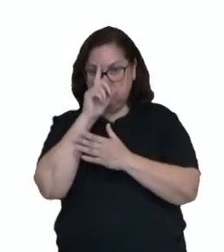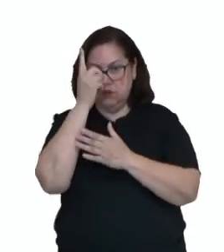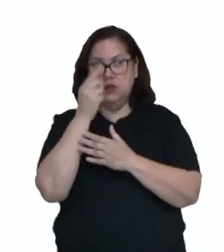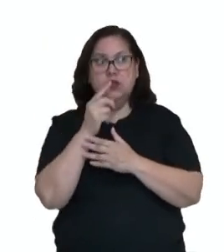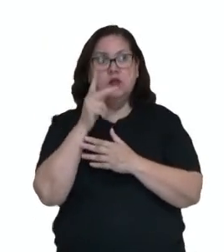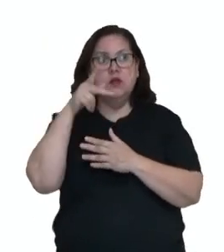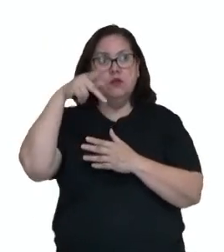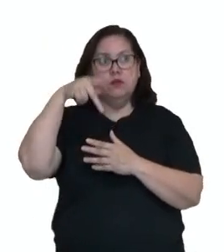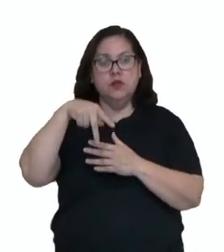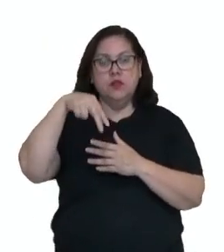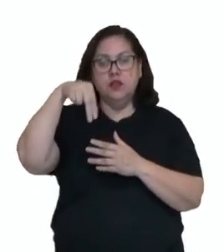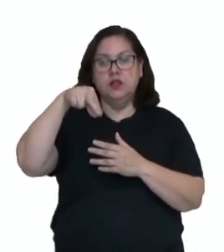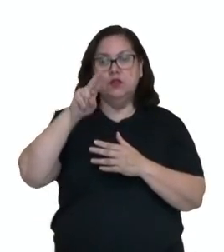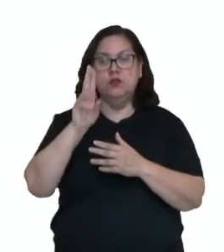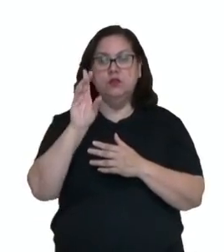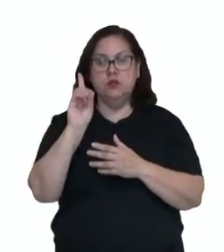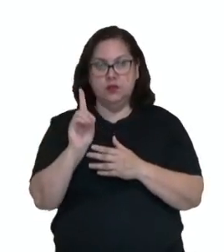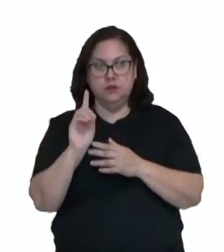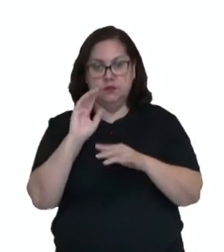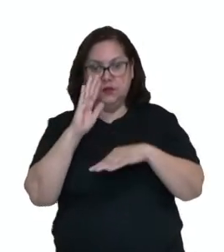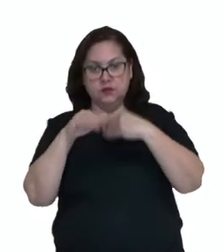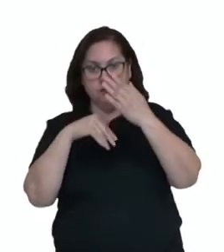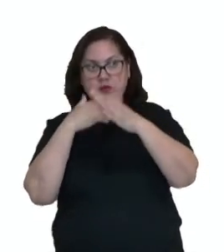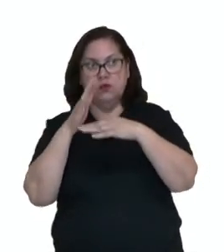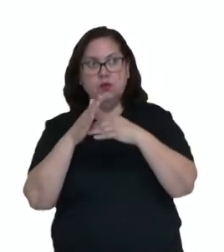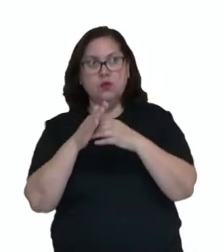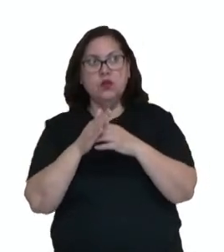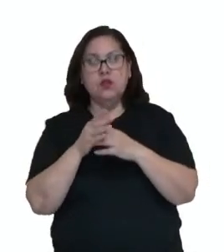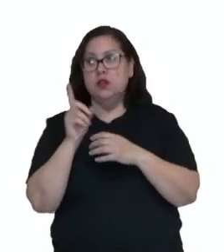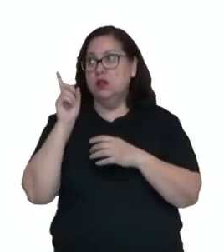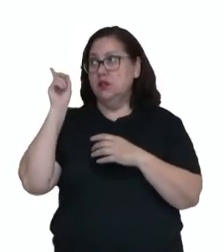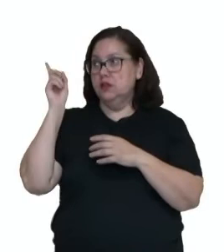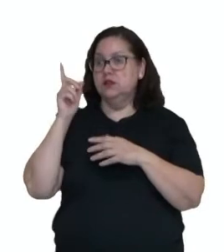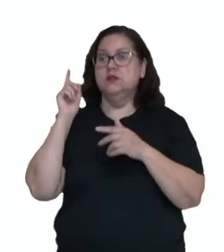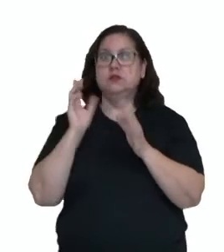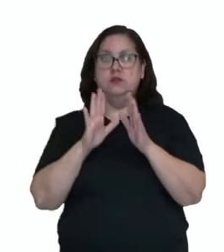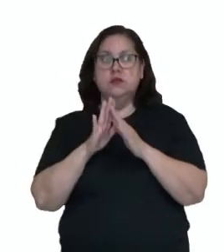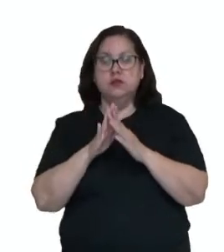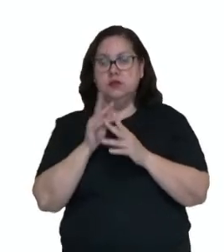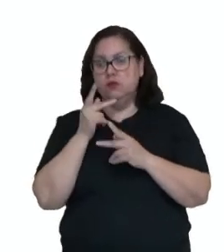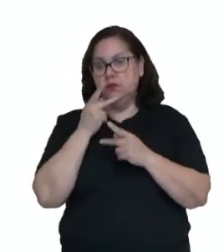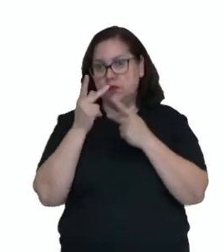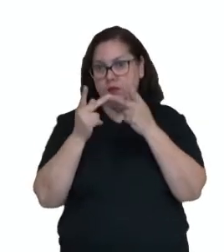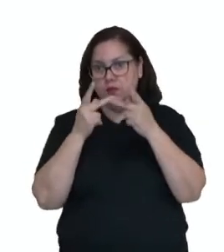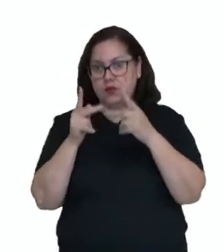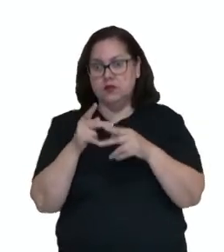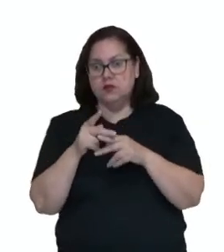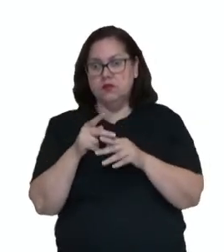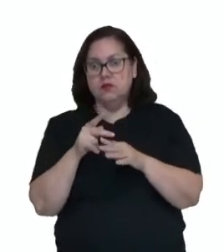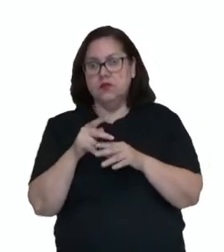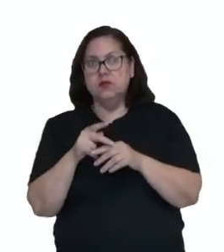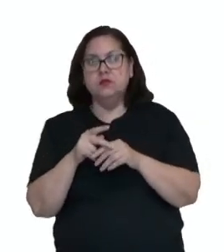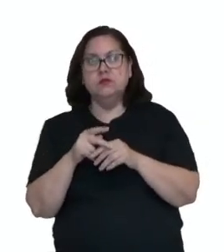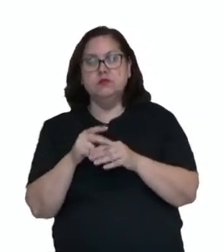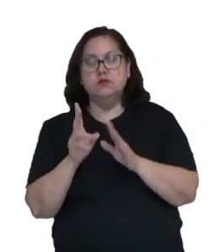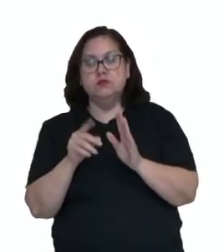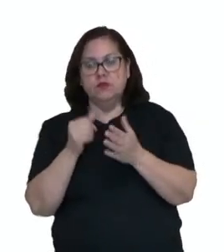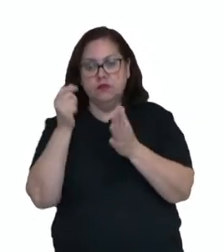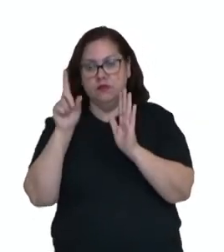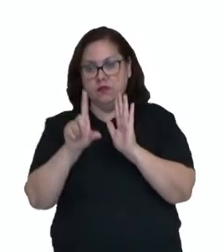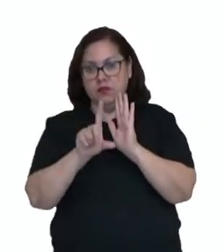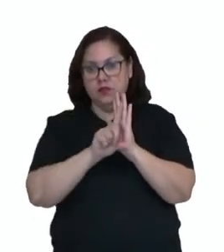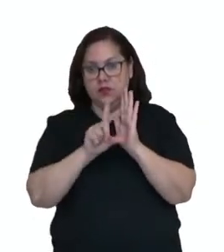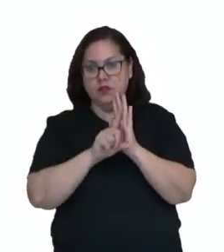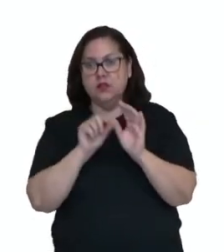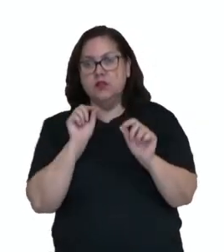Nações Unidas para o Desenvolvimento. Esse programa, essa proposta foi regulamentada de